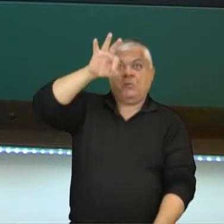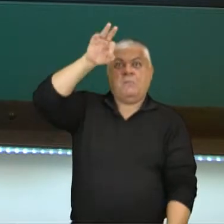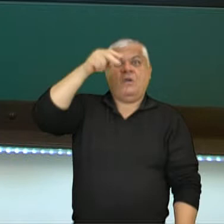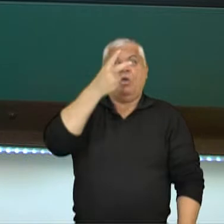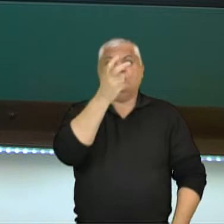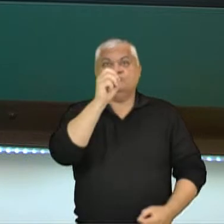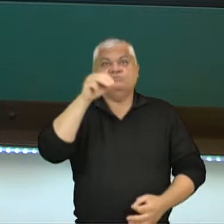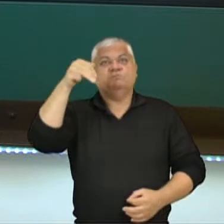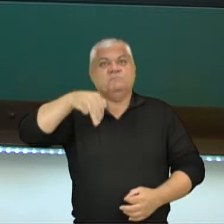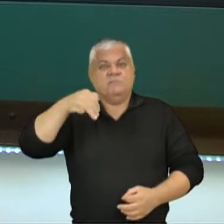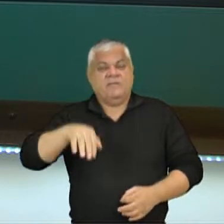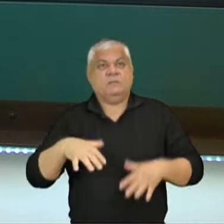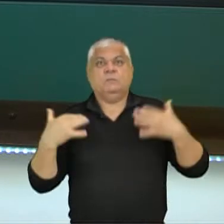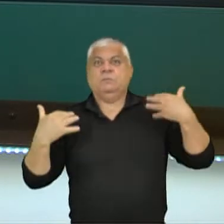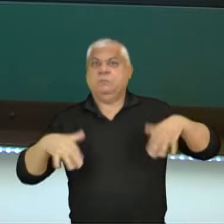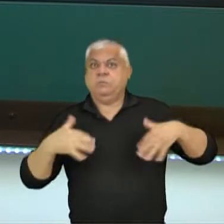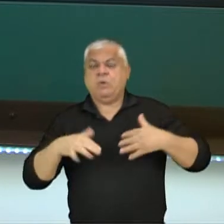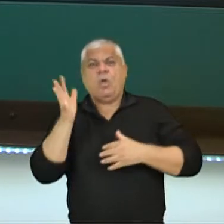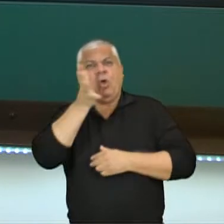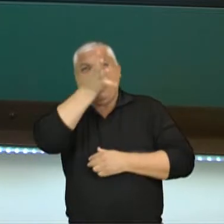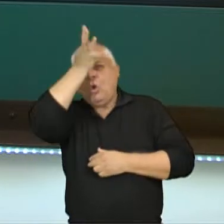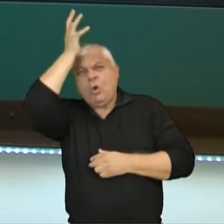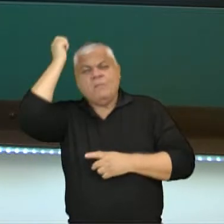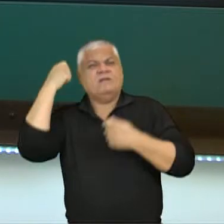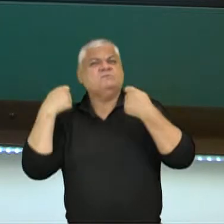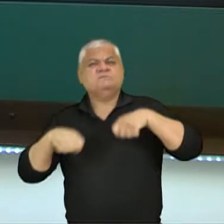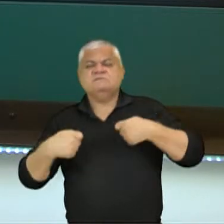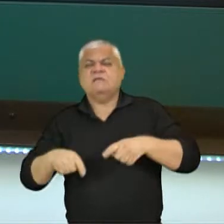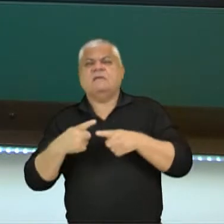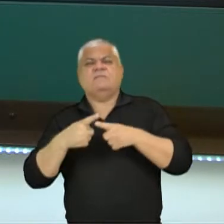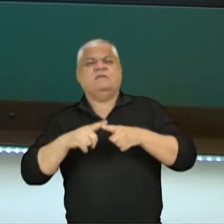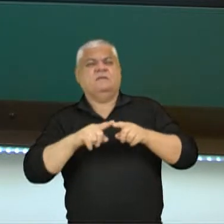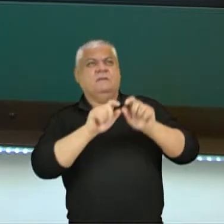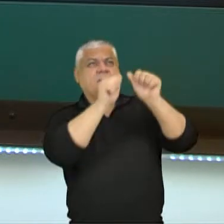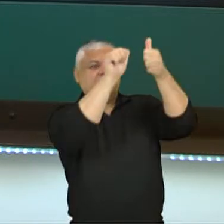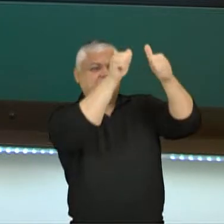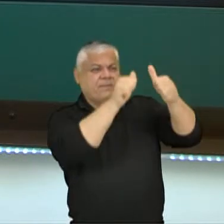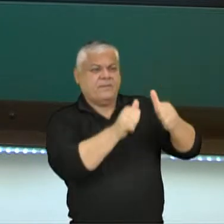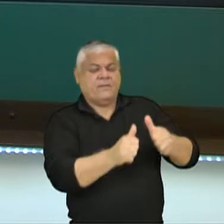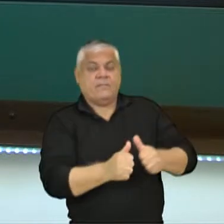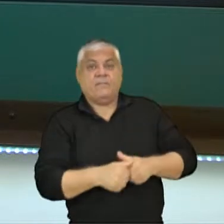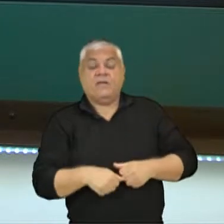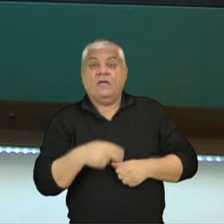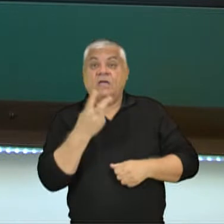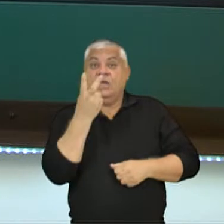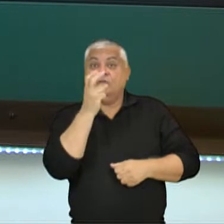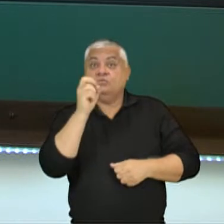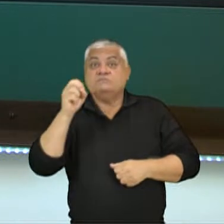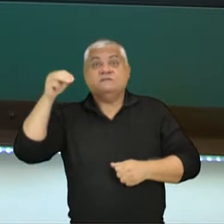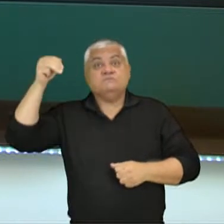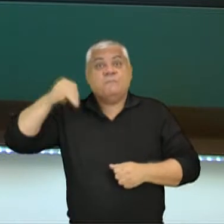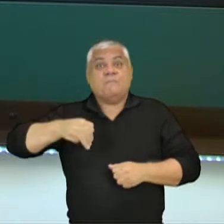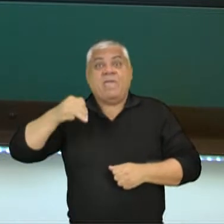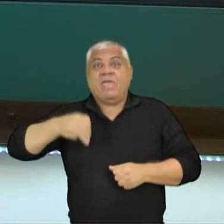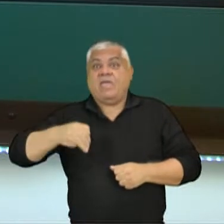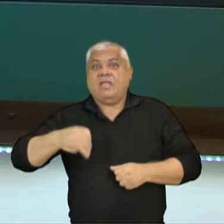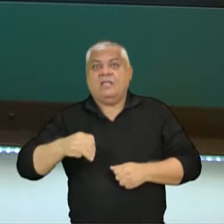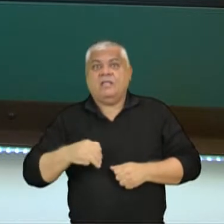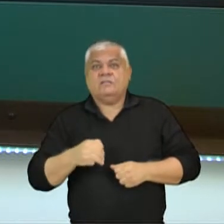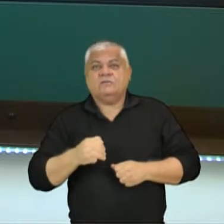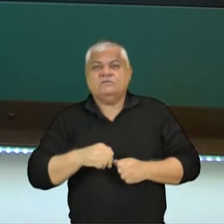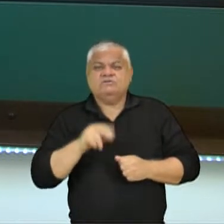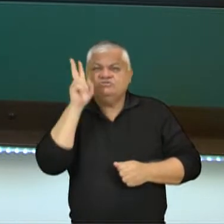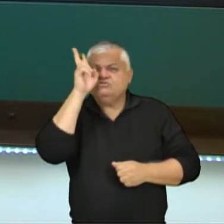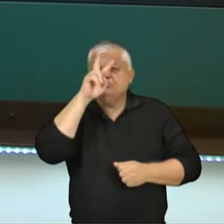romano tem aquela coisa de trazer suas conquistas. São 200 metros de história em quadrinhos, gente, contando uma batalha inteira e